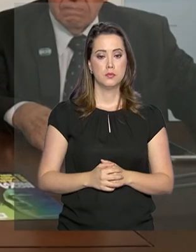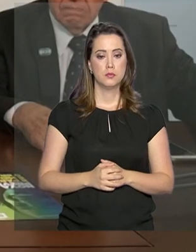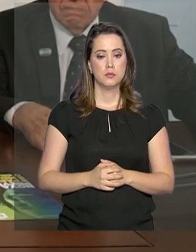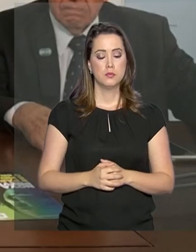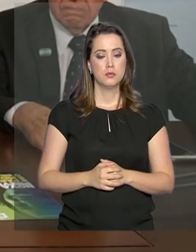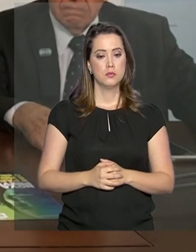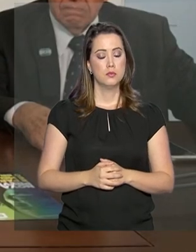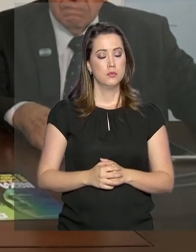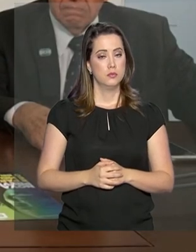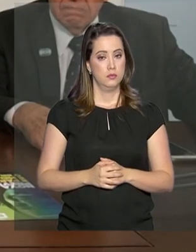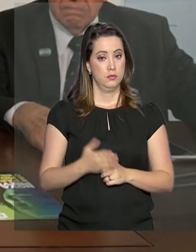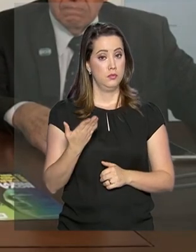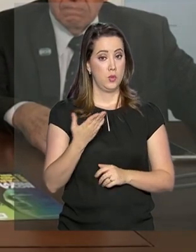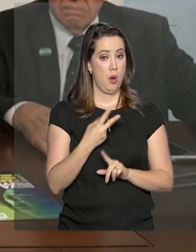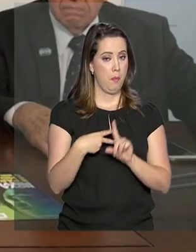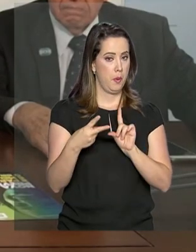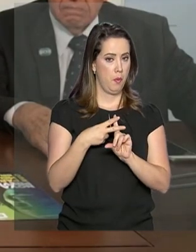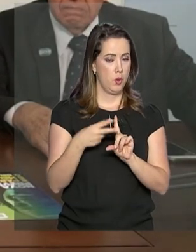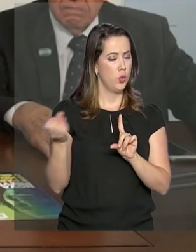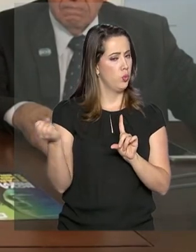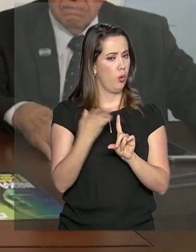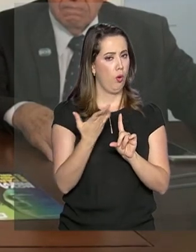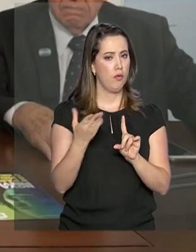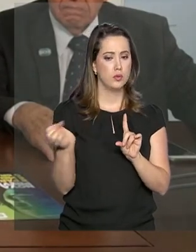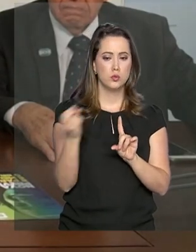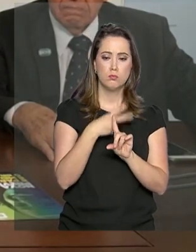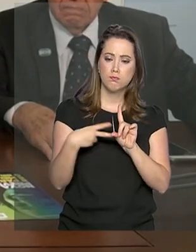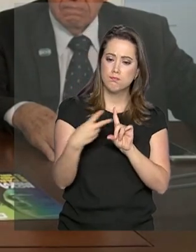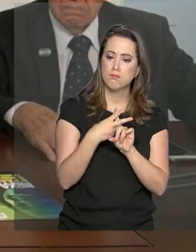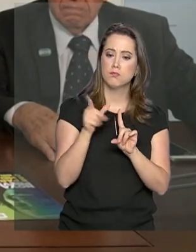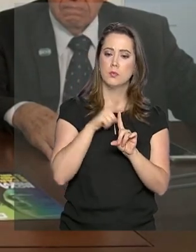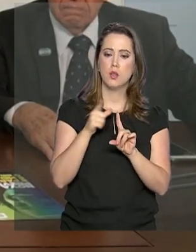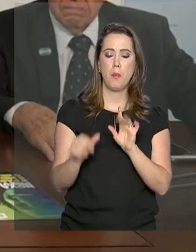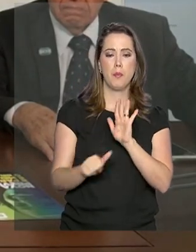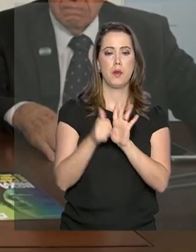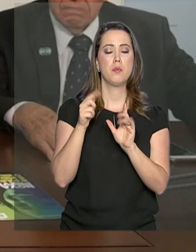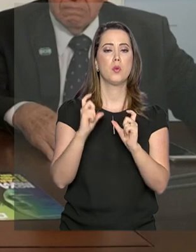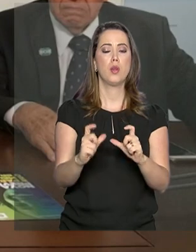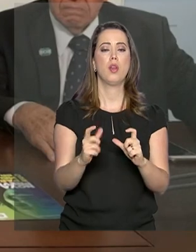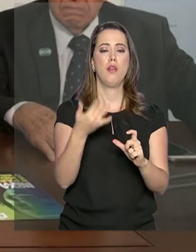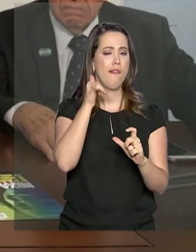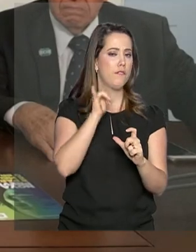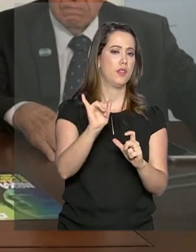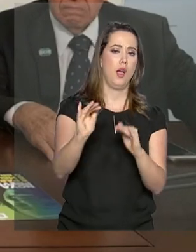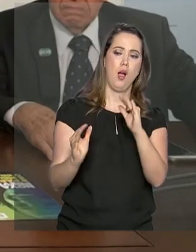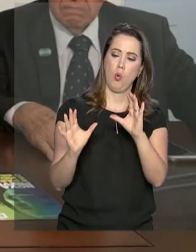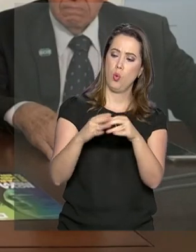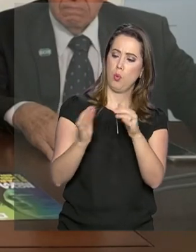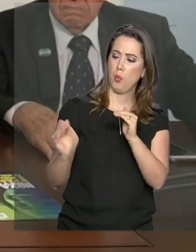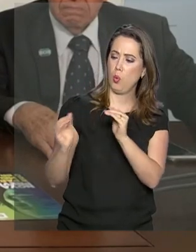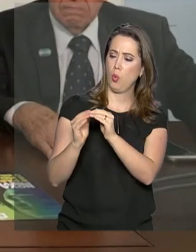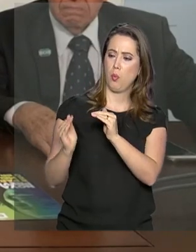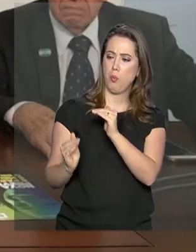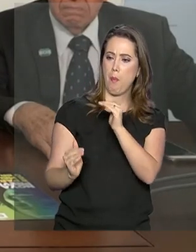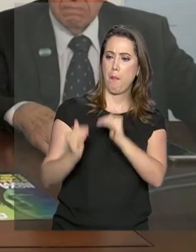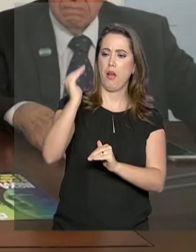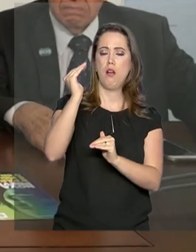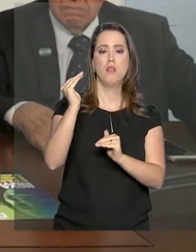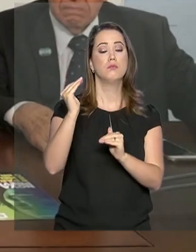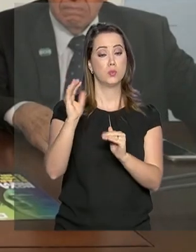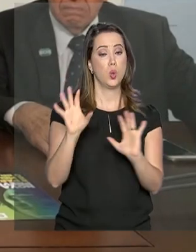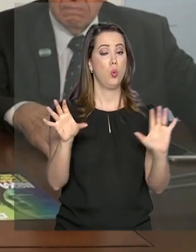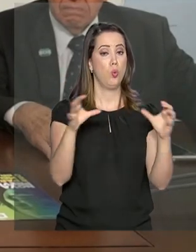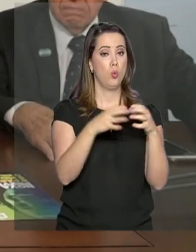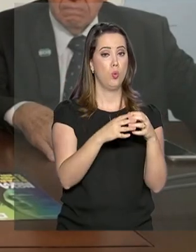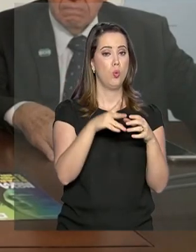Nessa nova proposta, uma nova Previdência, está ali, em primeiro lugar, combate a privilégios. O parlamentar